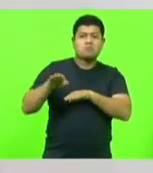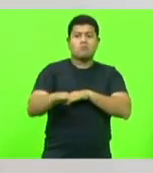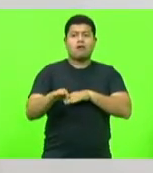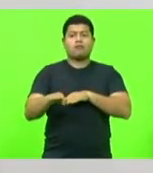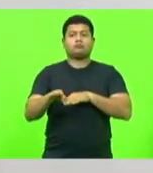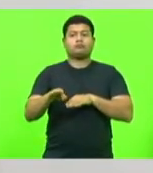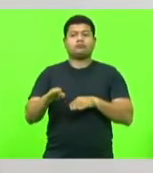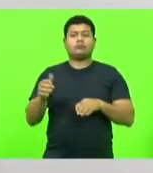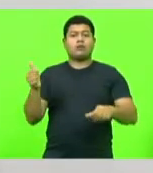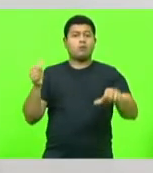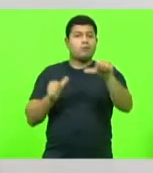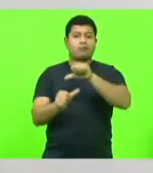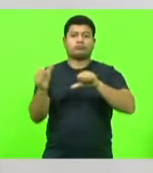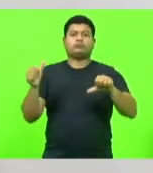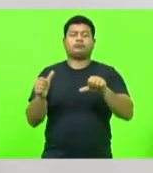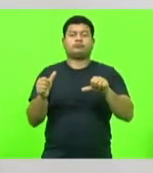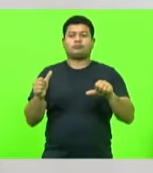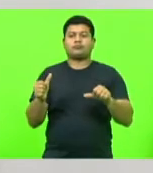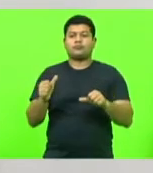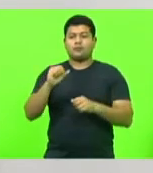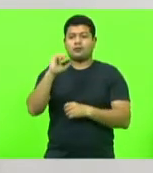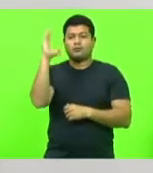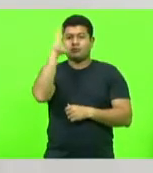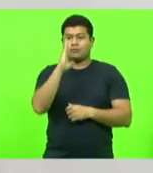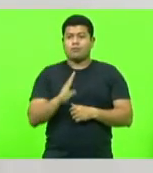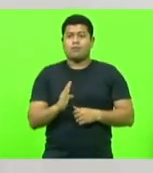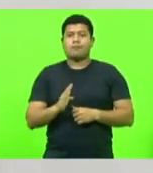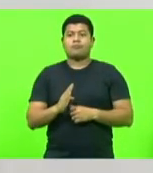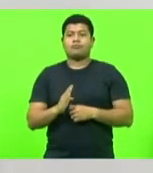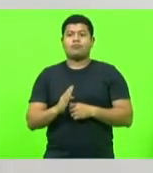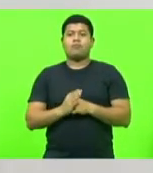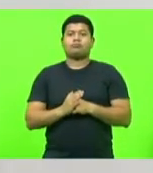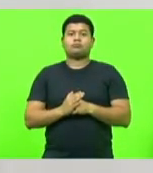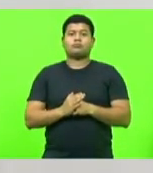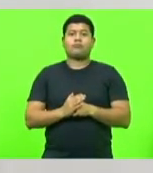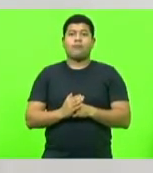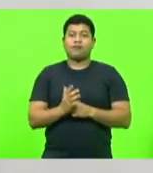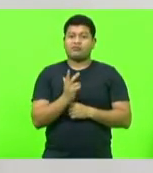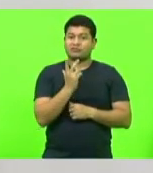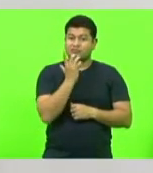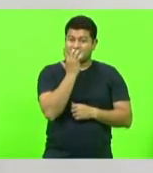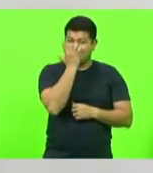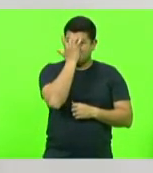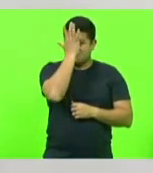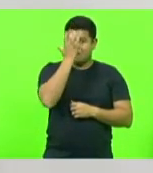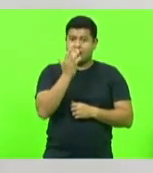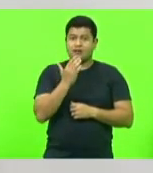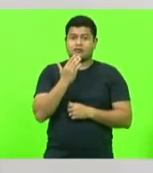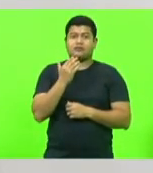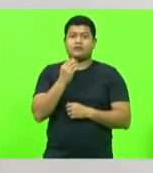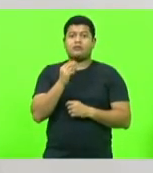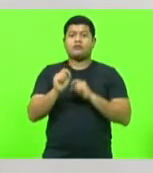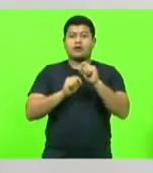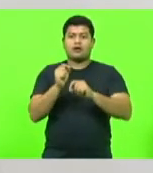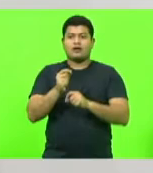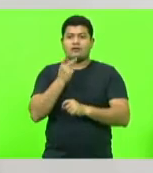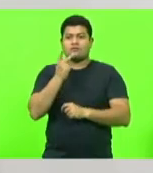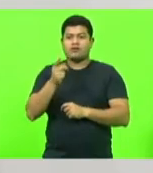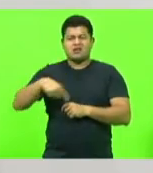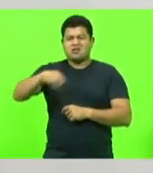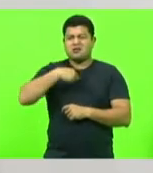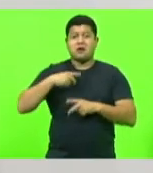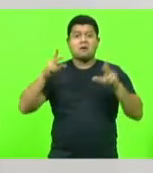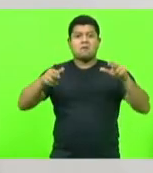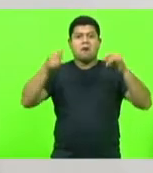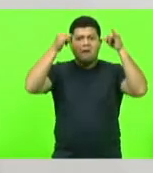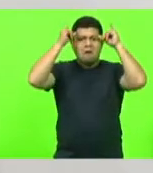enorme, vai ser gigante, muito fácil é nos chamar de gado, muito fácil, o que vai ser